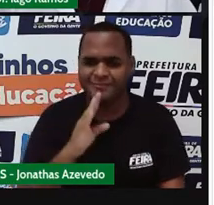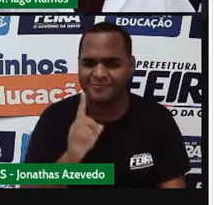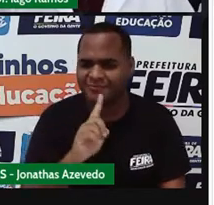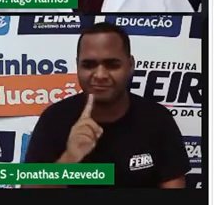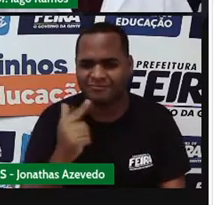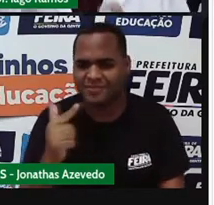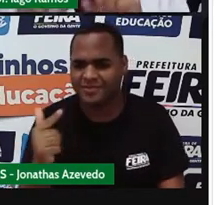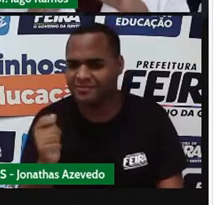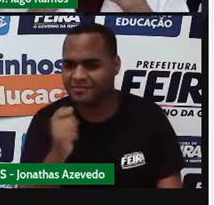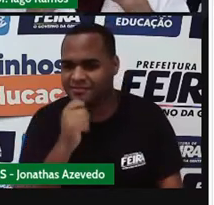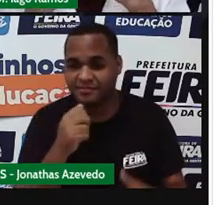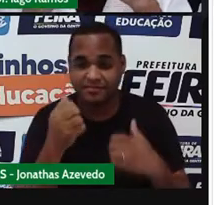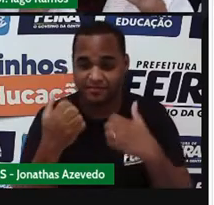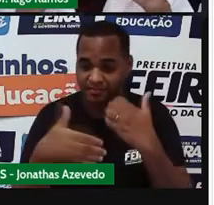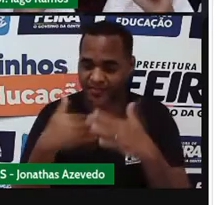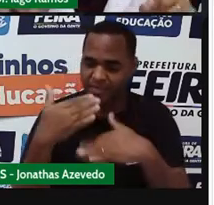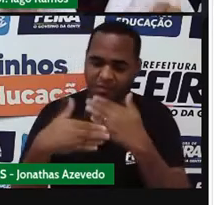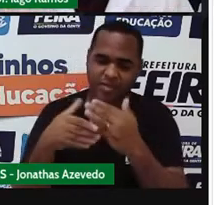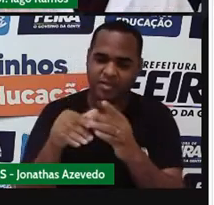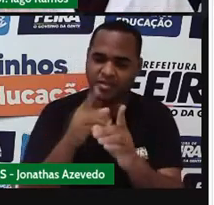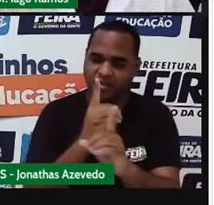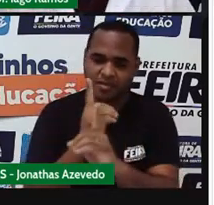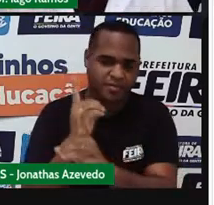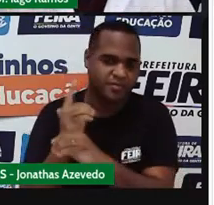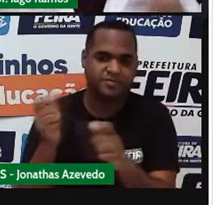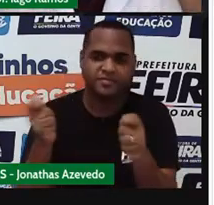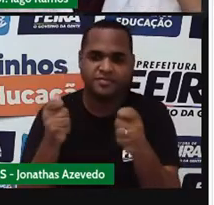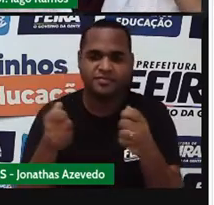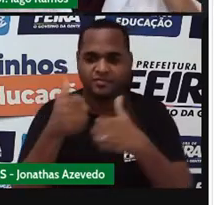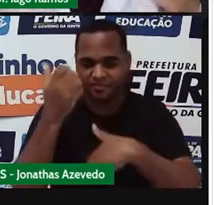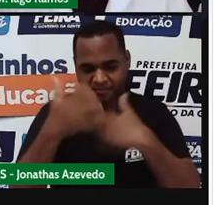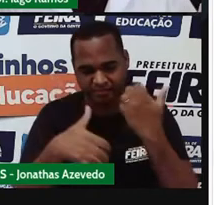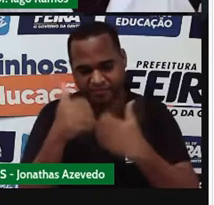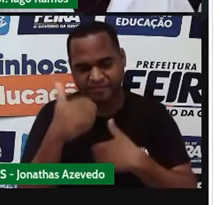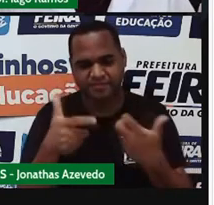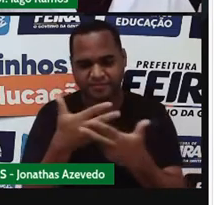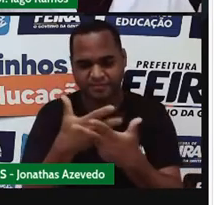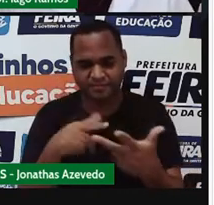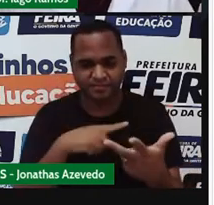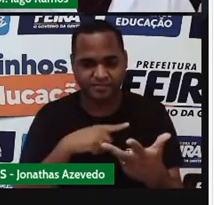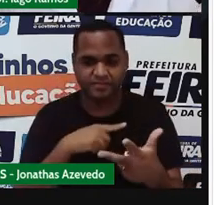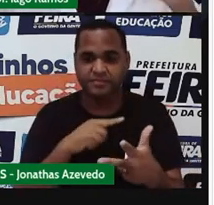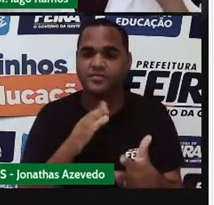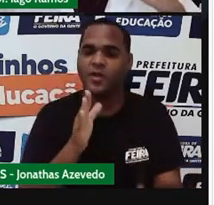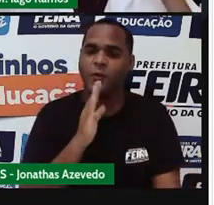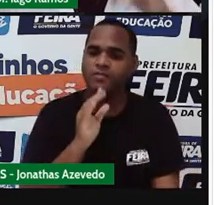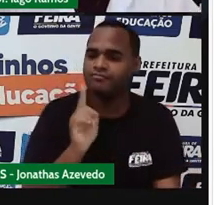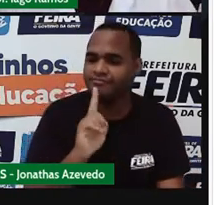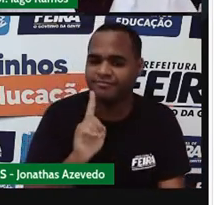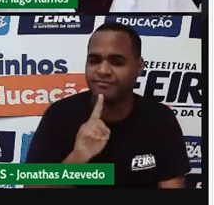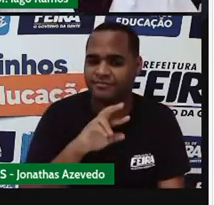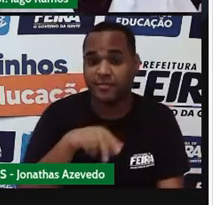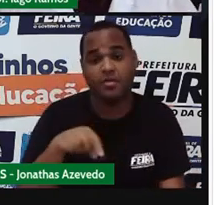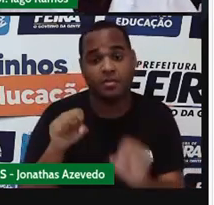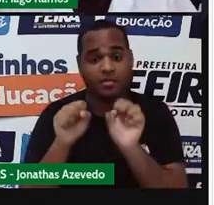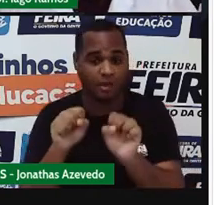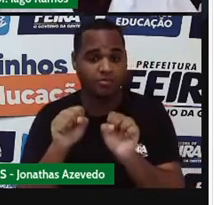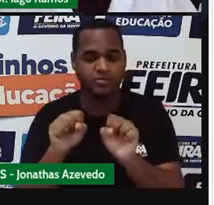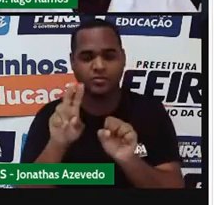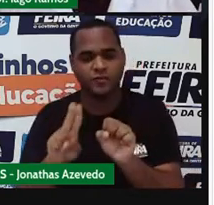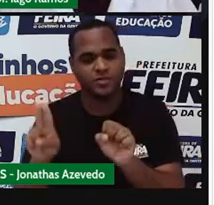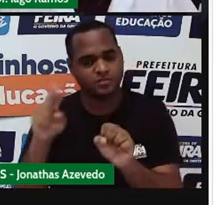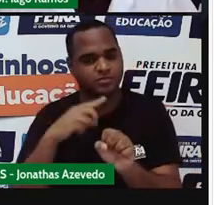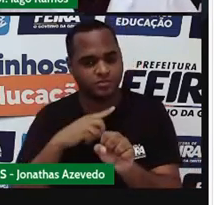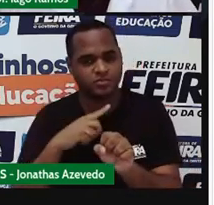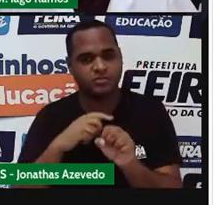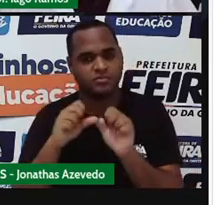né? Quando a gente for montar uma expressão, no lugar desse número que a gente não conhece, a gente pode usar um símbolo. Então, por exemplo,